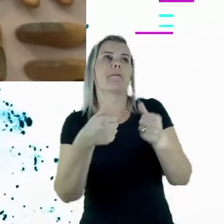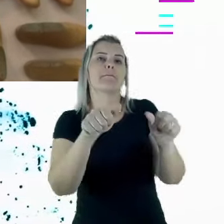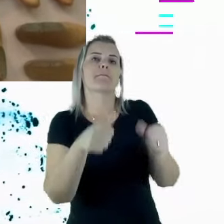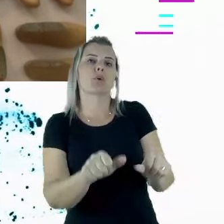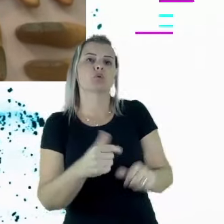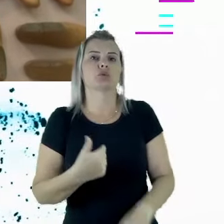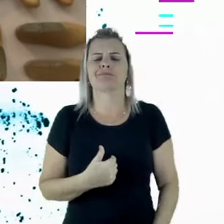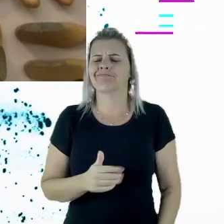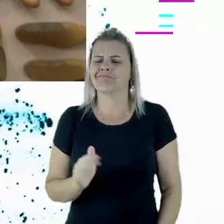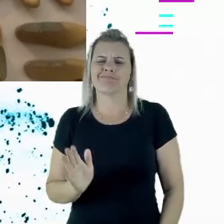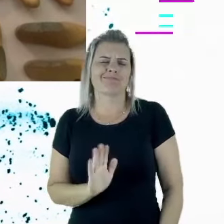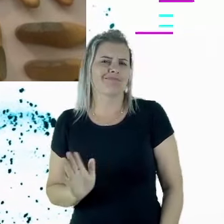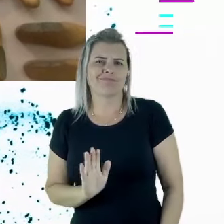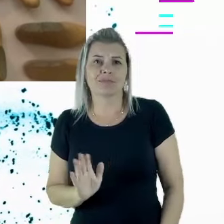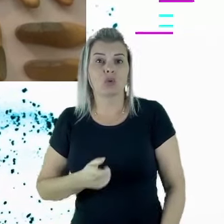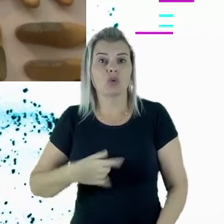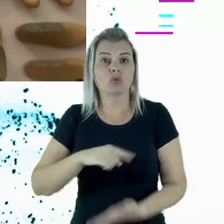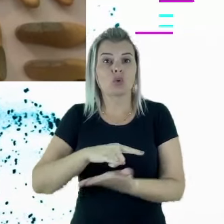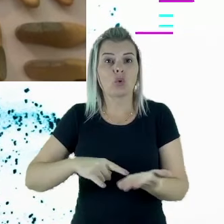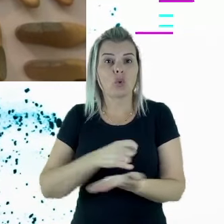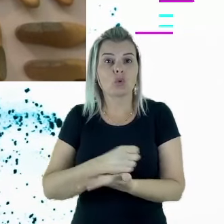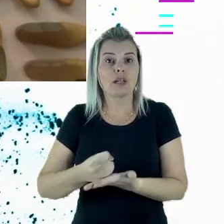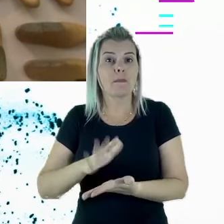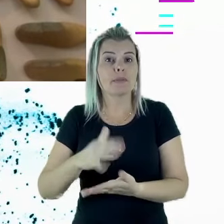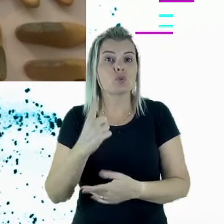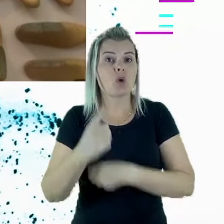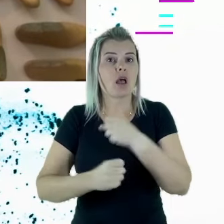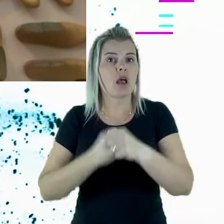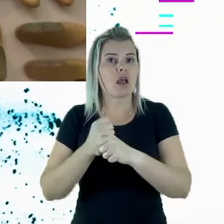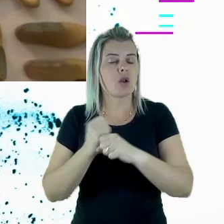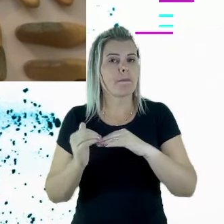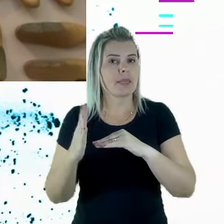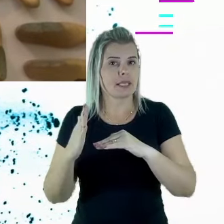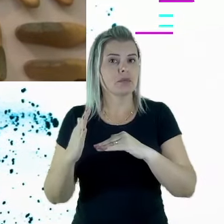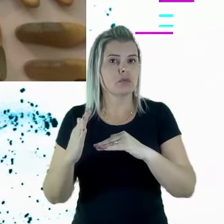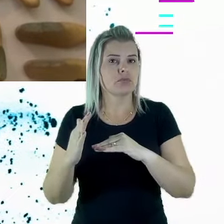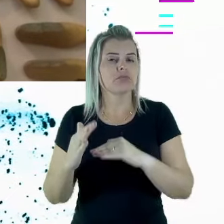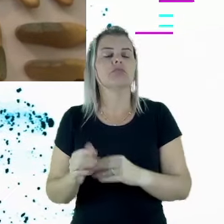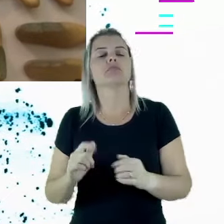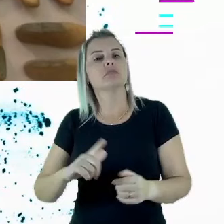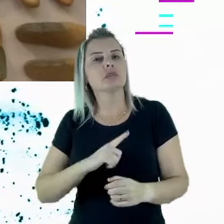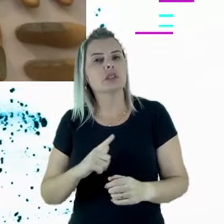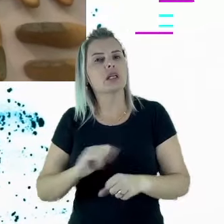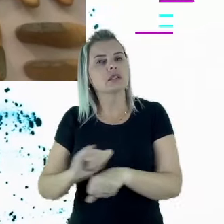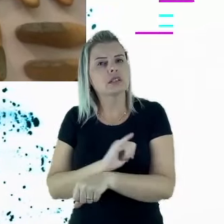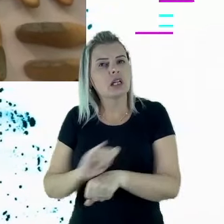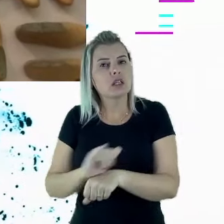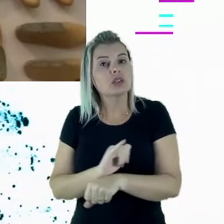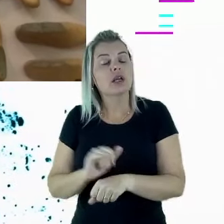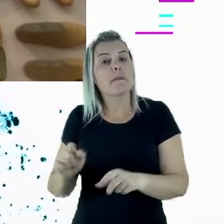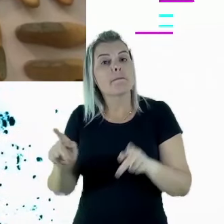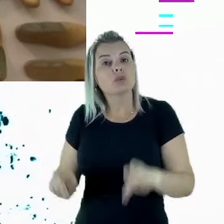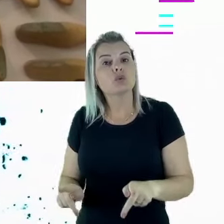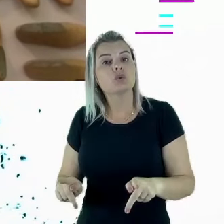Não existe isso. Os nossos contratos são contratos do mínimo de um ano, está certo? E que eles, então, têm toda uma estratégia que a pessoa se